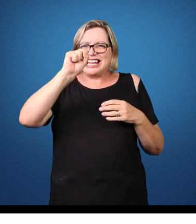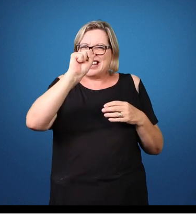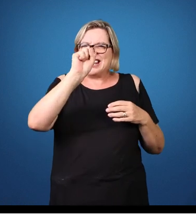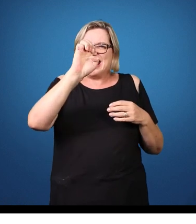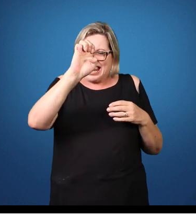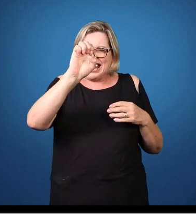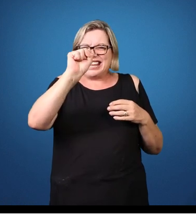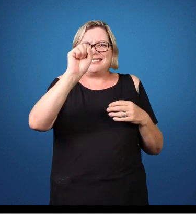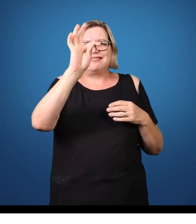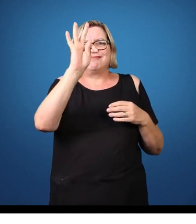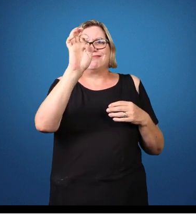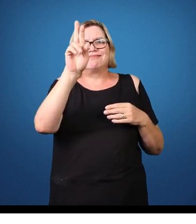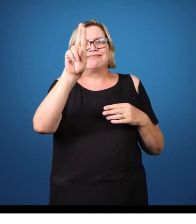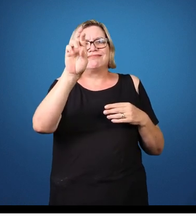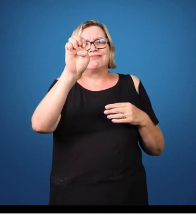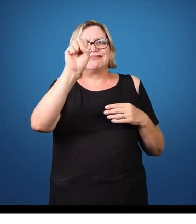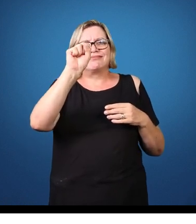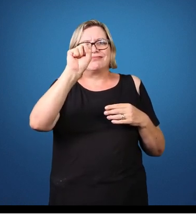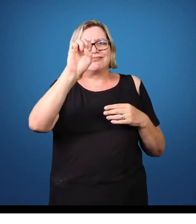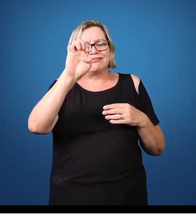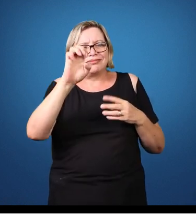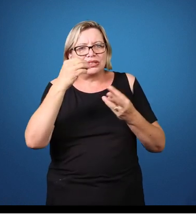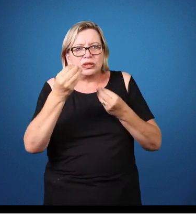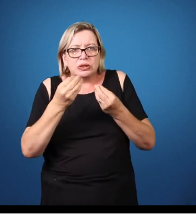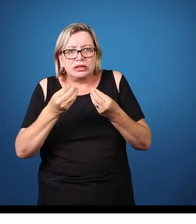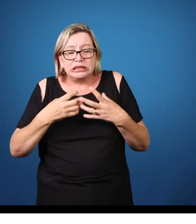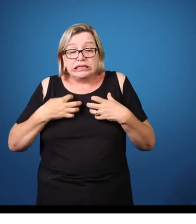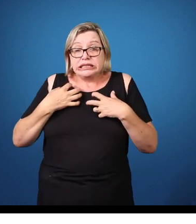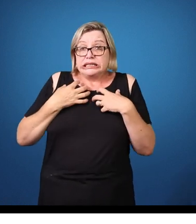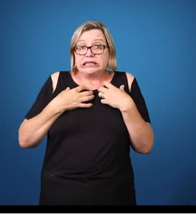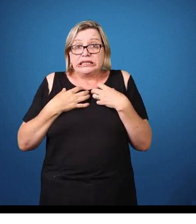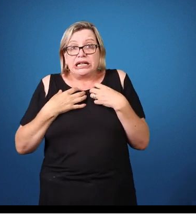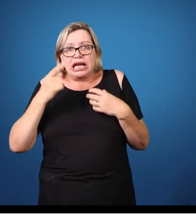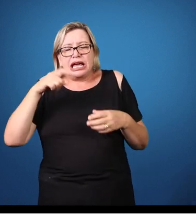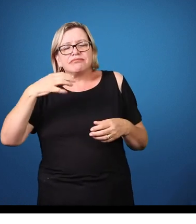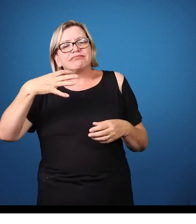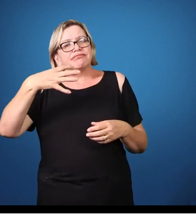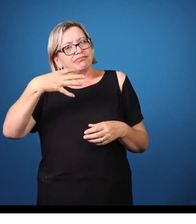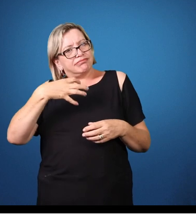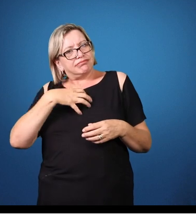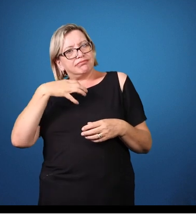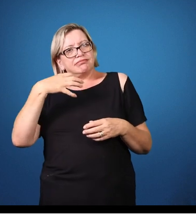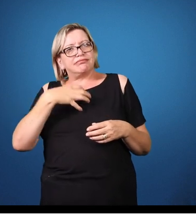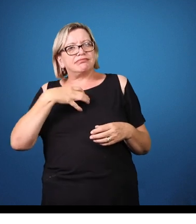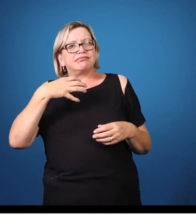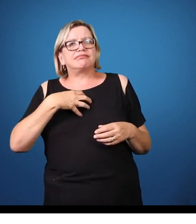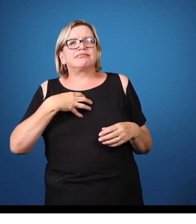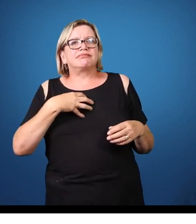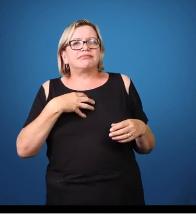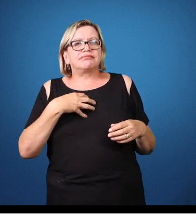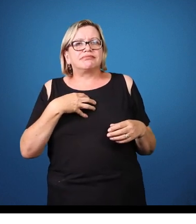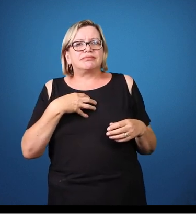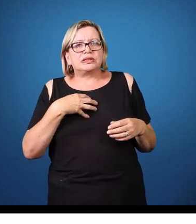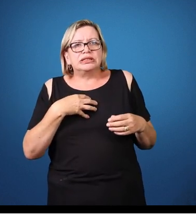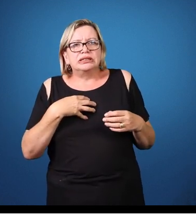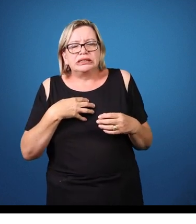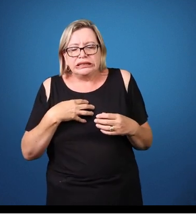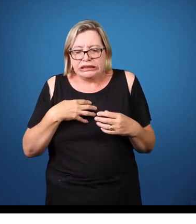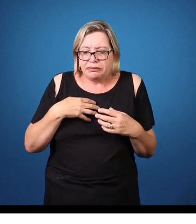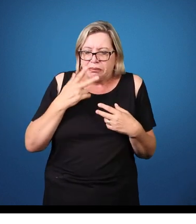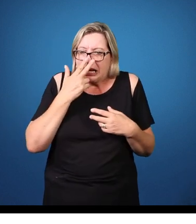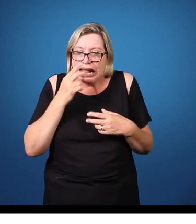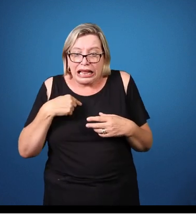estar em perigo, né? Ou uma preocupação excessiva com o futuro. Mais ou menos isso